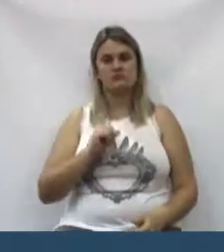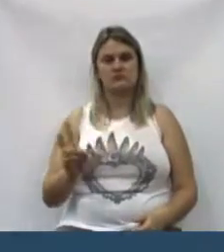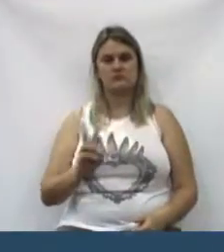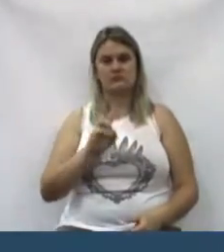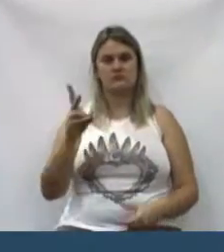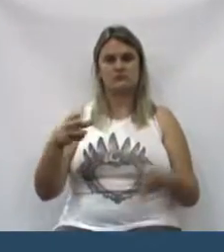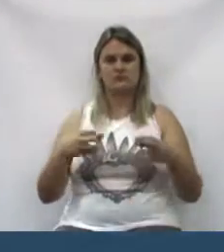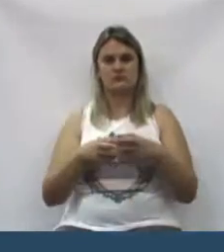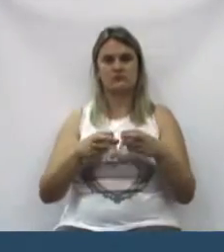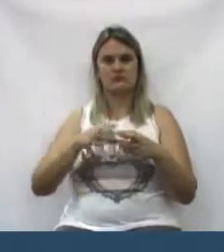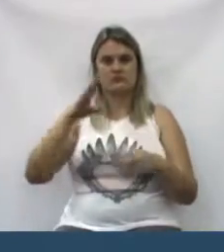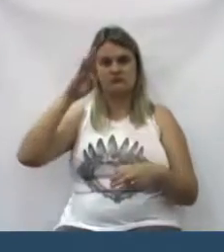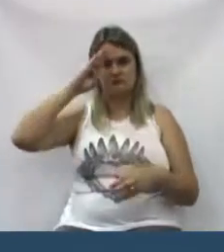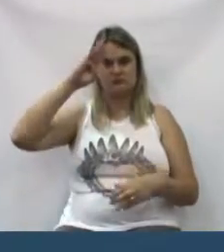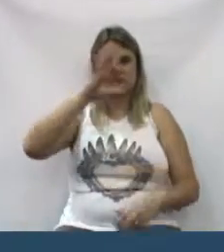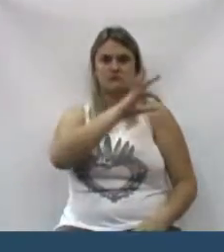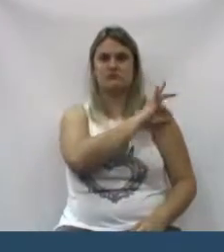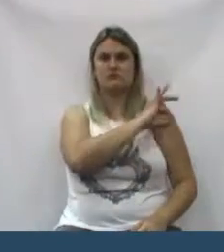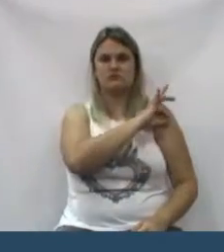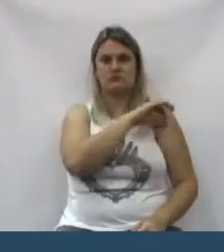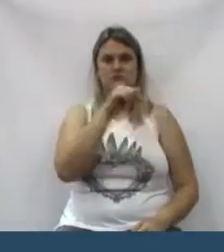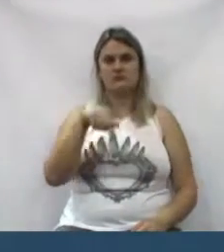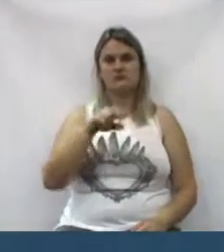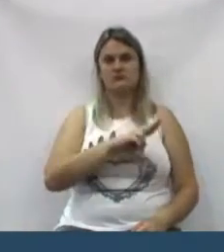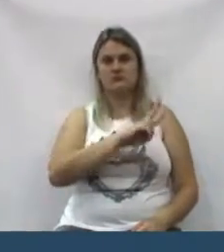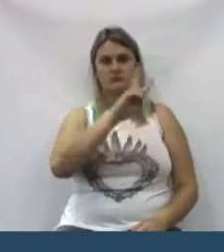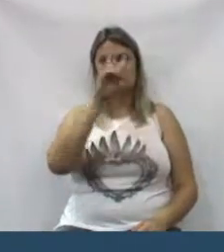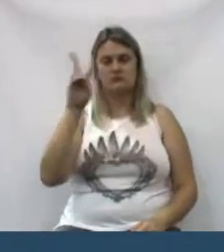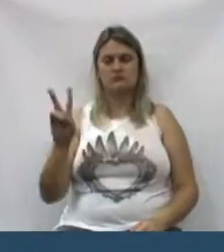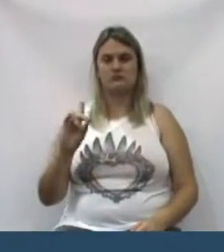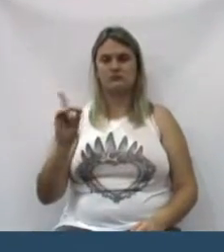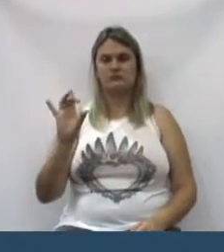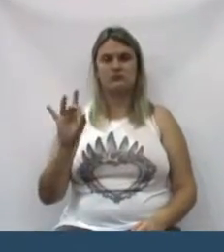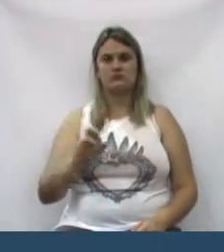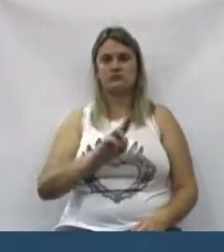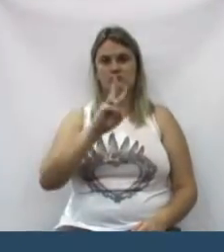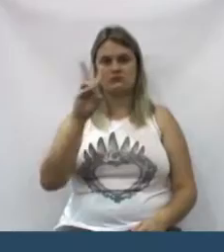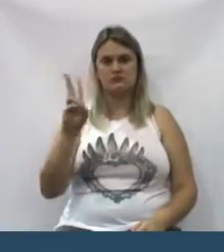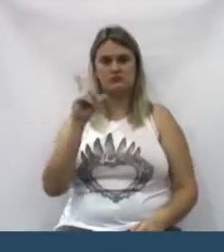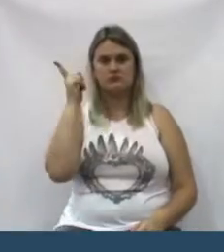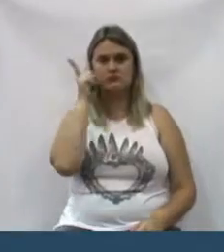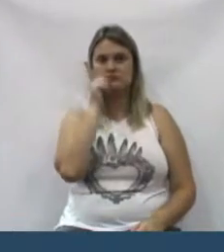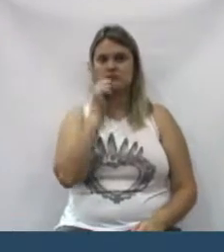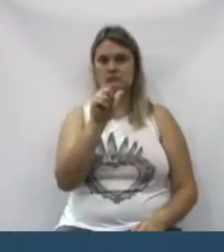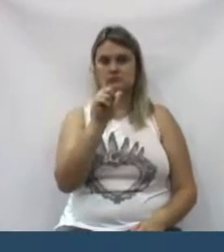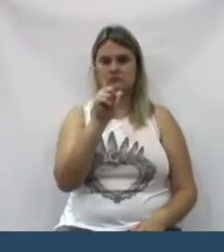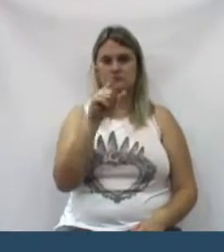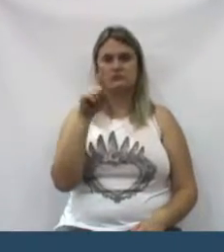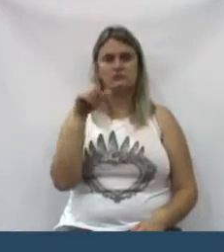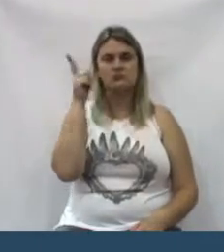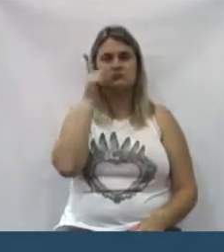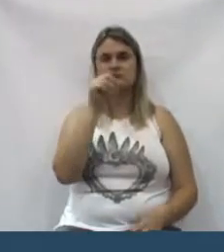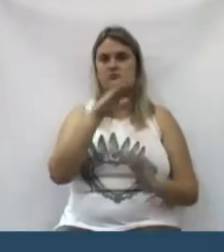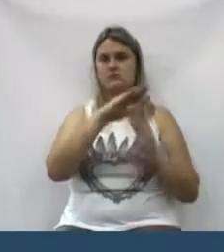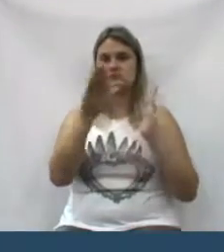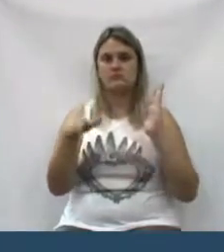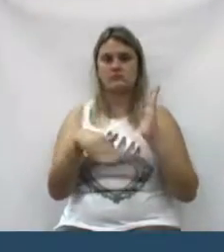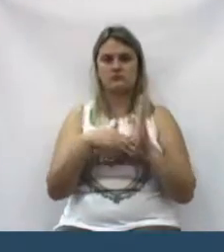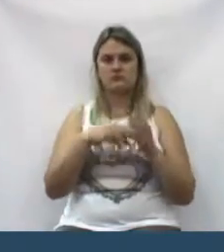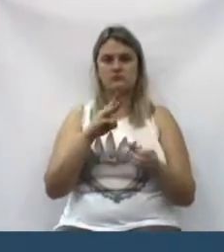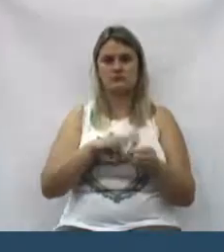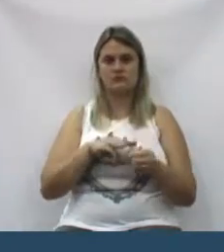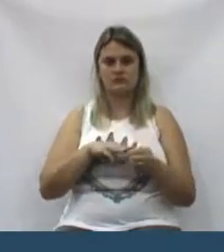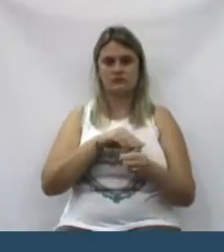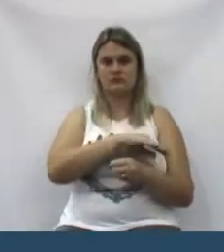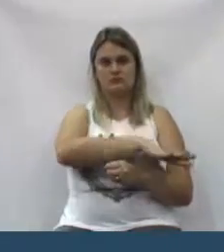tem um batalhão de polícia que é o União da Vitória. Porque não é só o União da Vitória que vai ganhar. Vai ganhar todos os municípios.